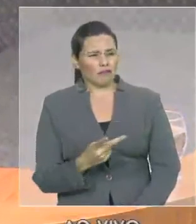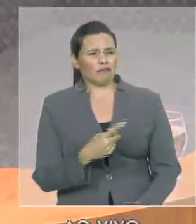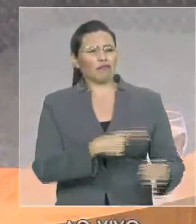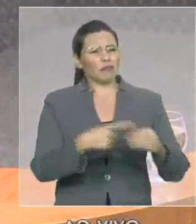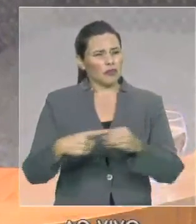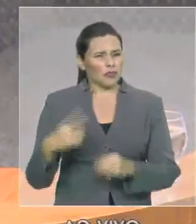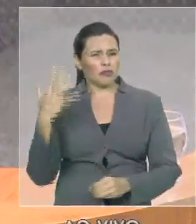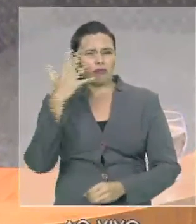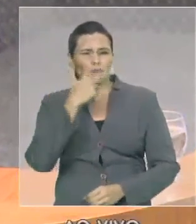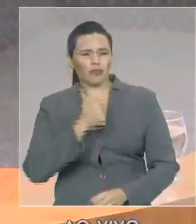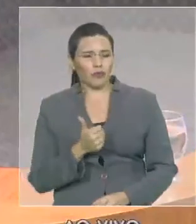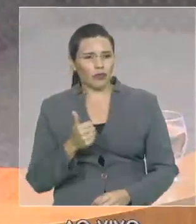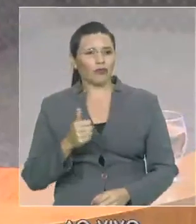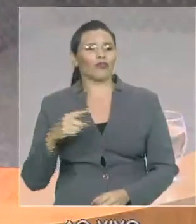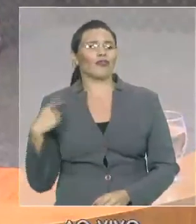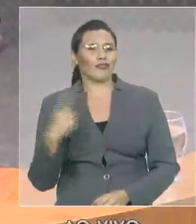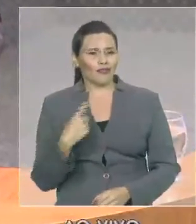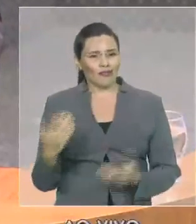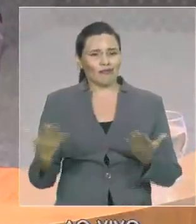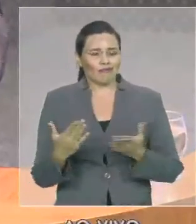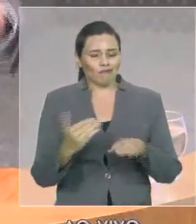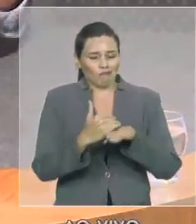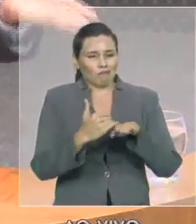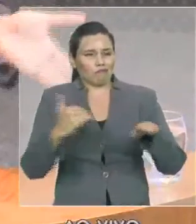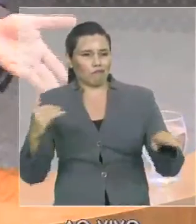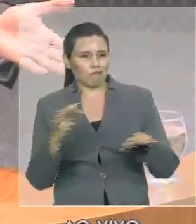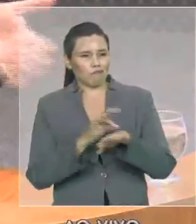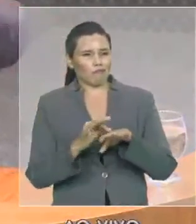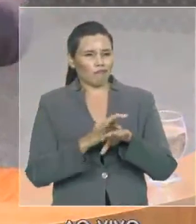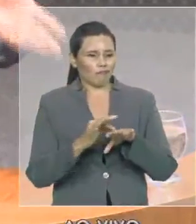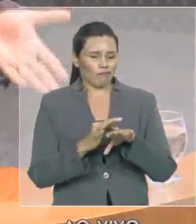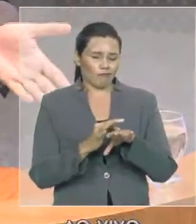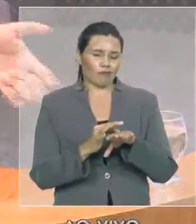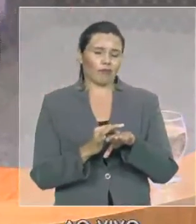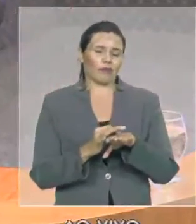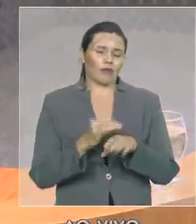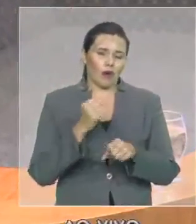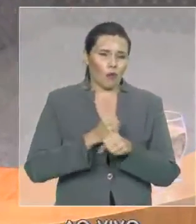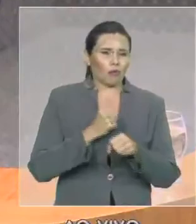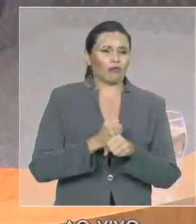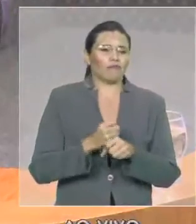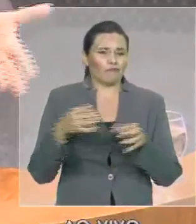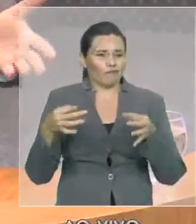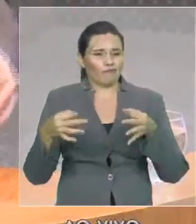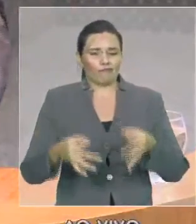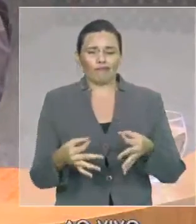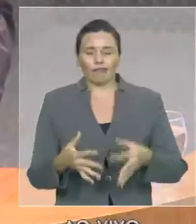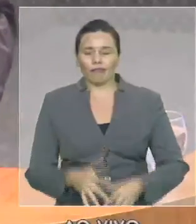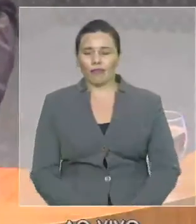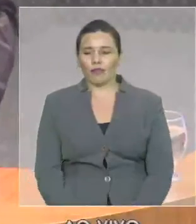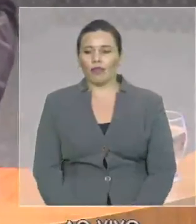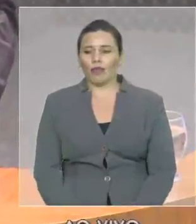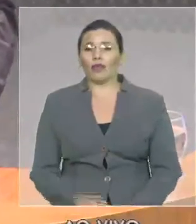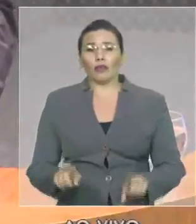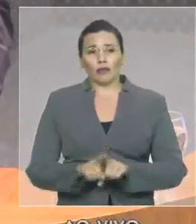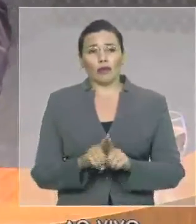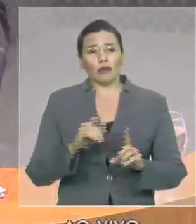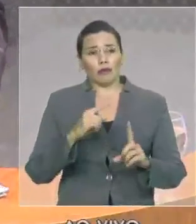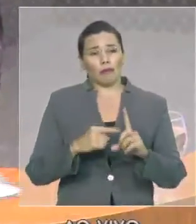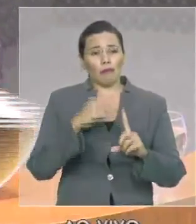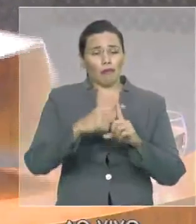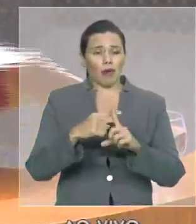maranhenses e o delta do Parnaíba o programa mais asfalto que vai continuar assim como os investimentos de